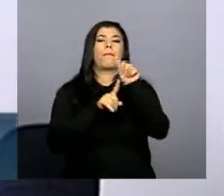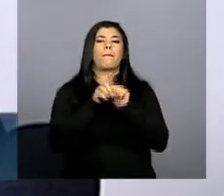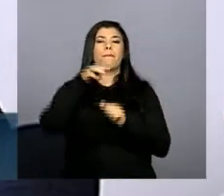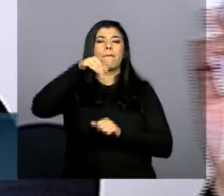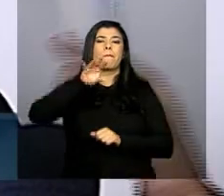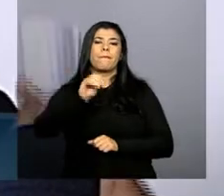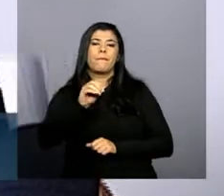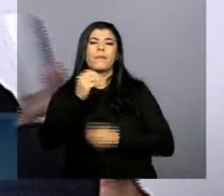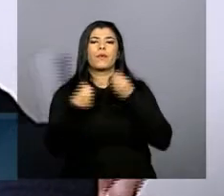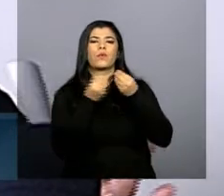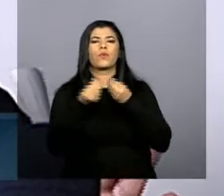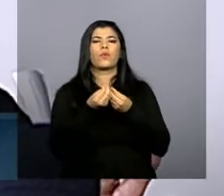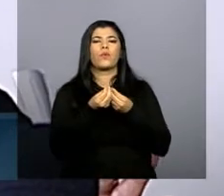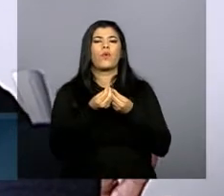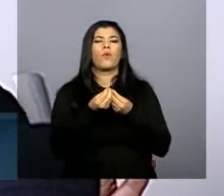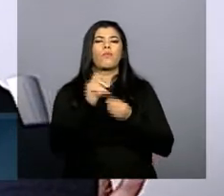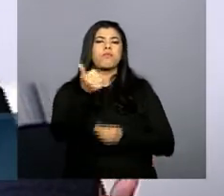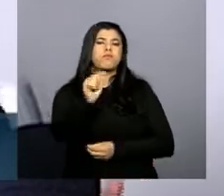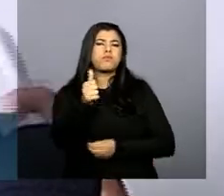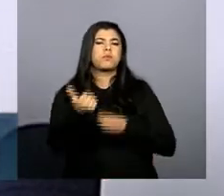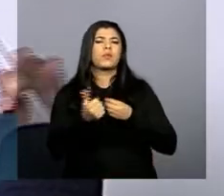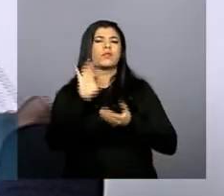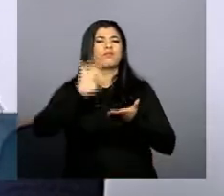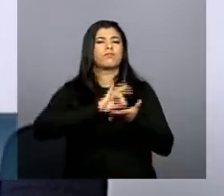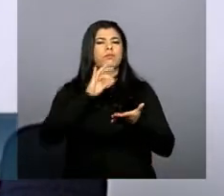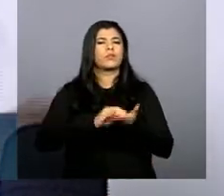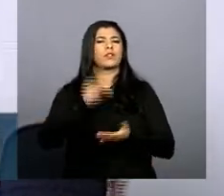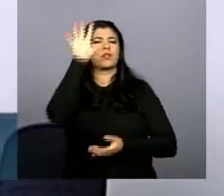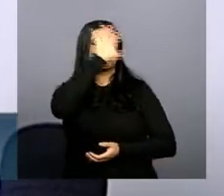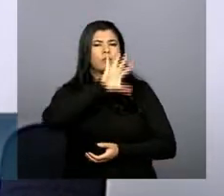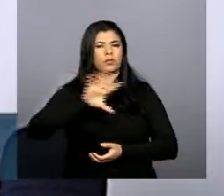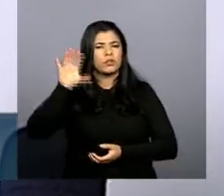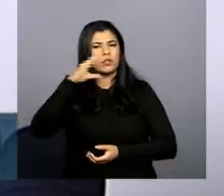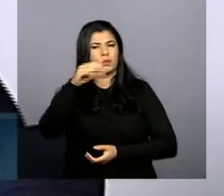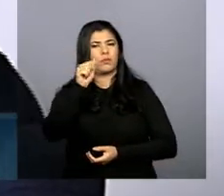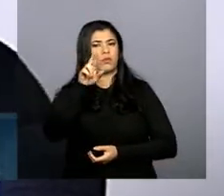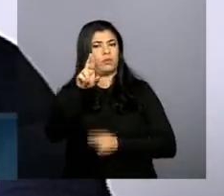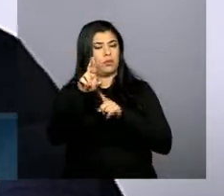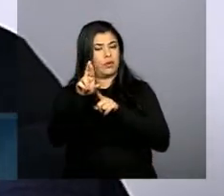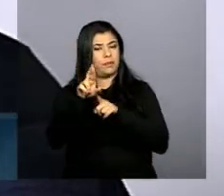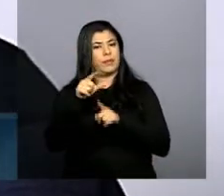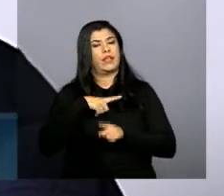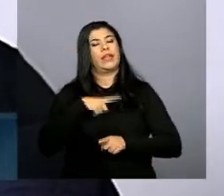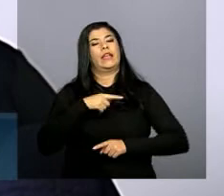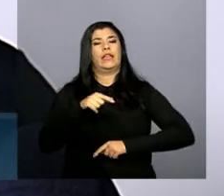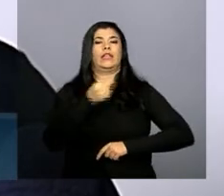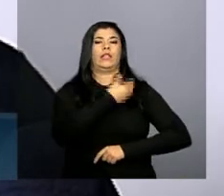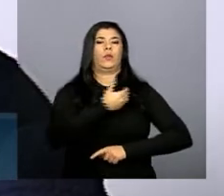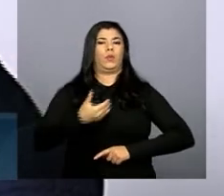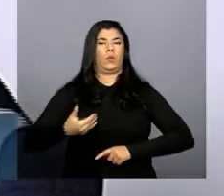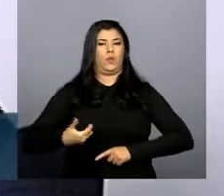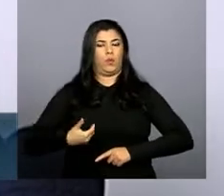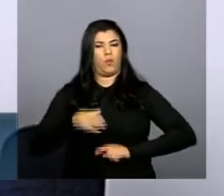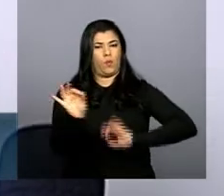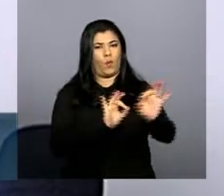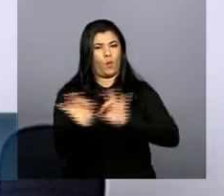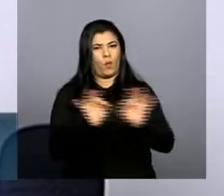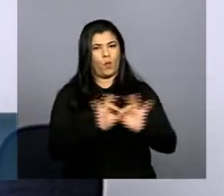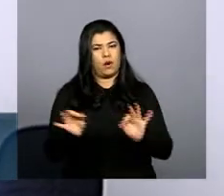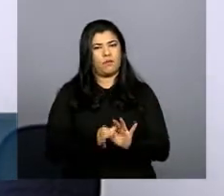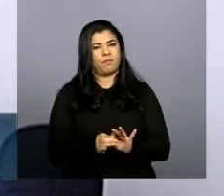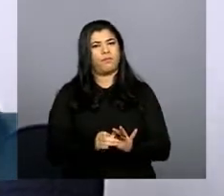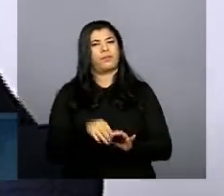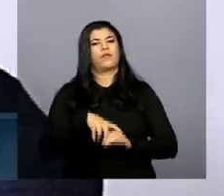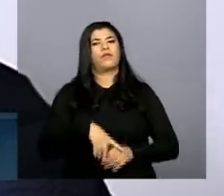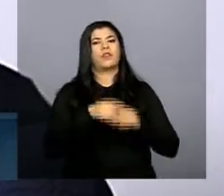balanço de resultado de cadastramento rural a partir daí nós vamos fazer uma discussão interna no governo e submeter a presidência da república se nós vamos prorrogar